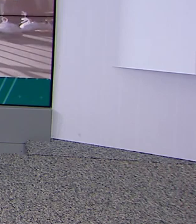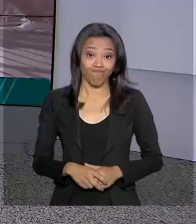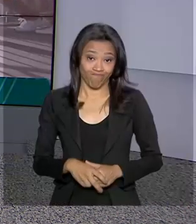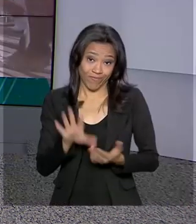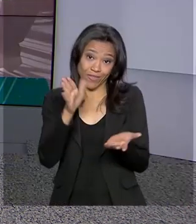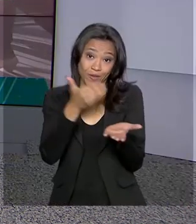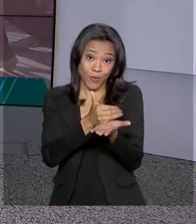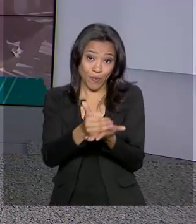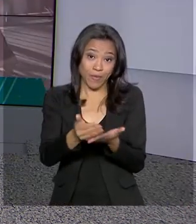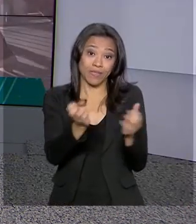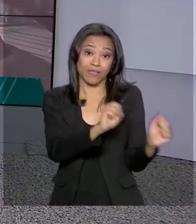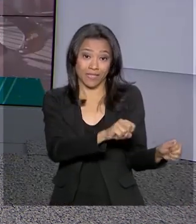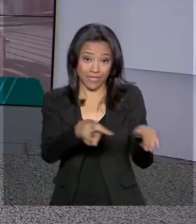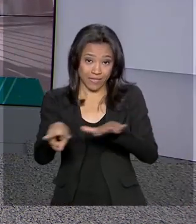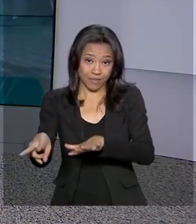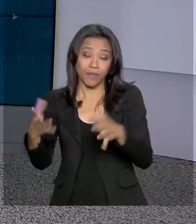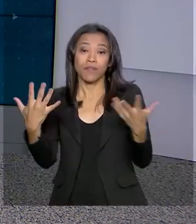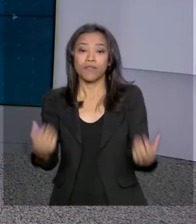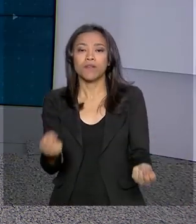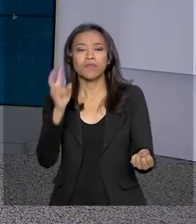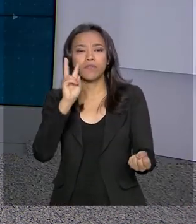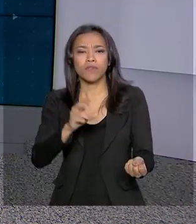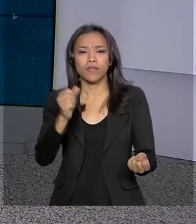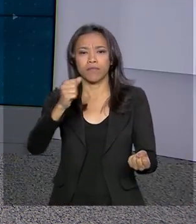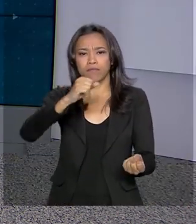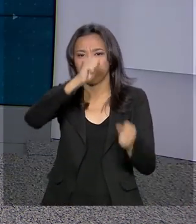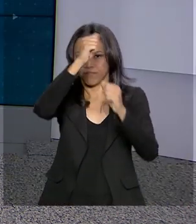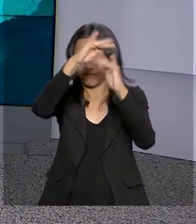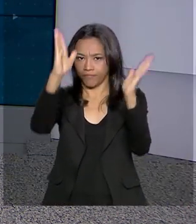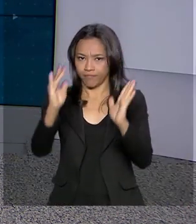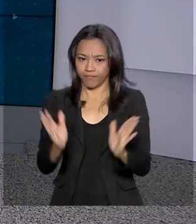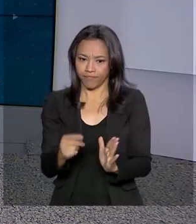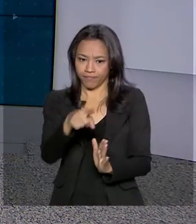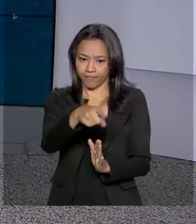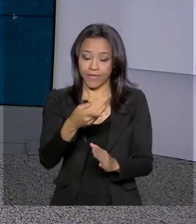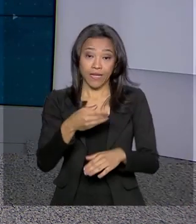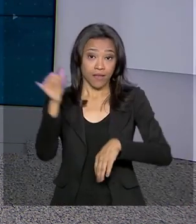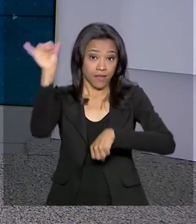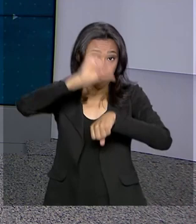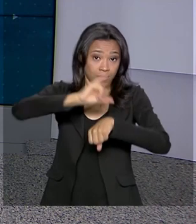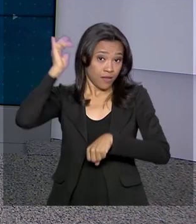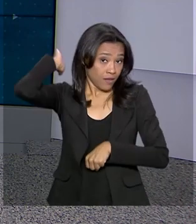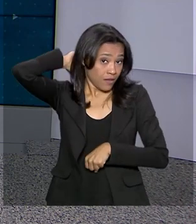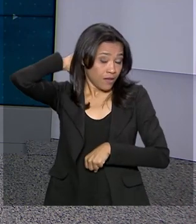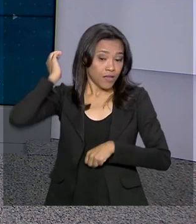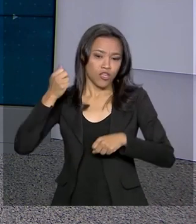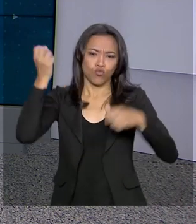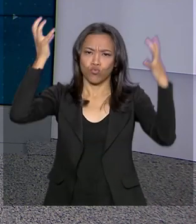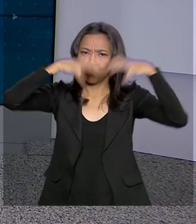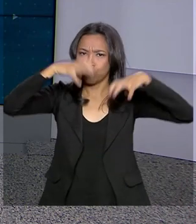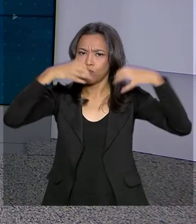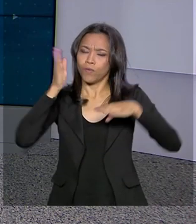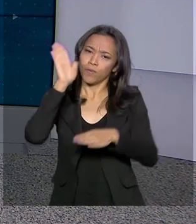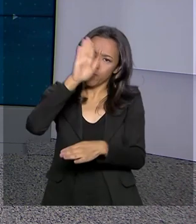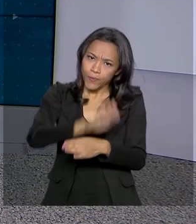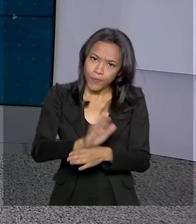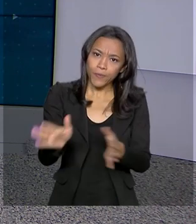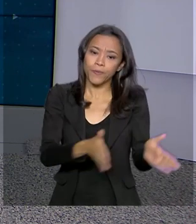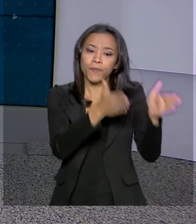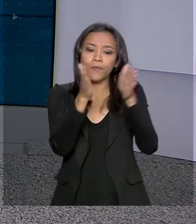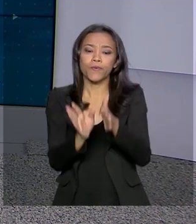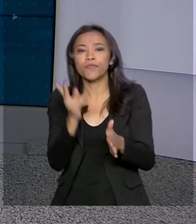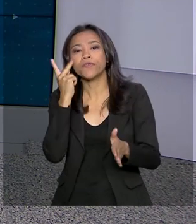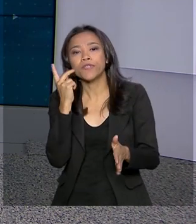Comecinho de semana, vamos então ao nosso mapa. Em Belém, temos pancadas de chuva à tarde. Em